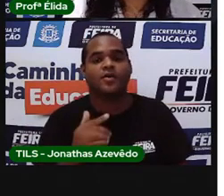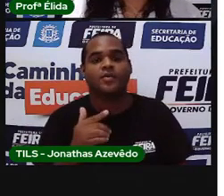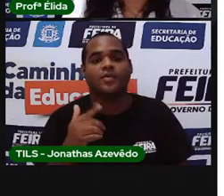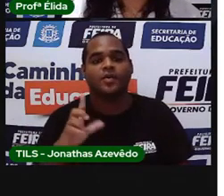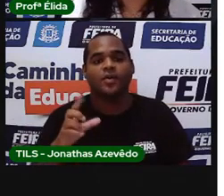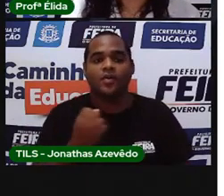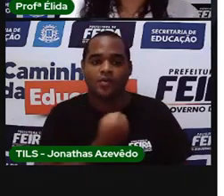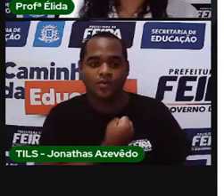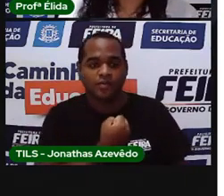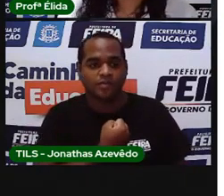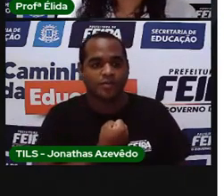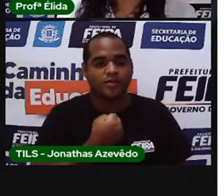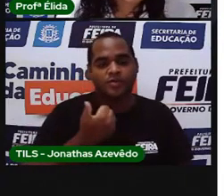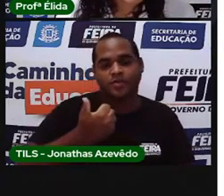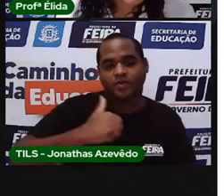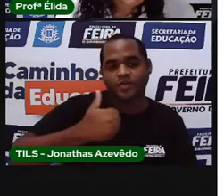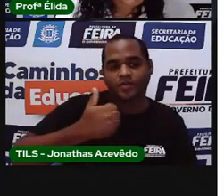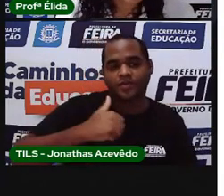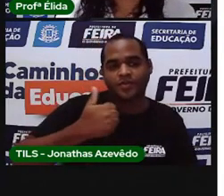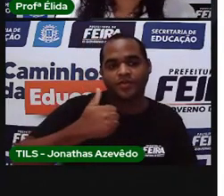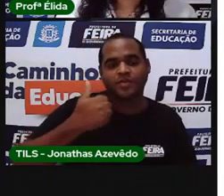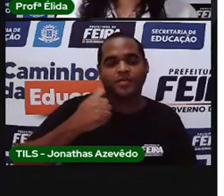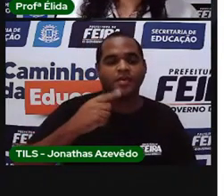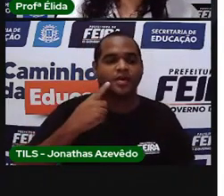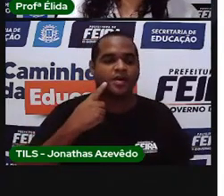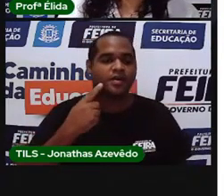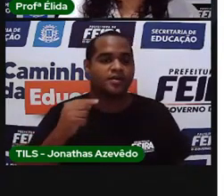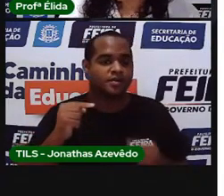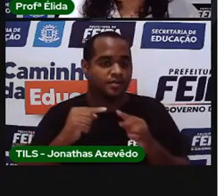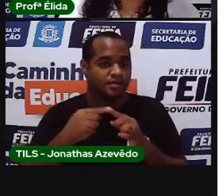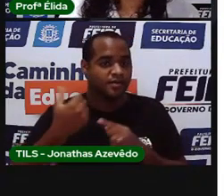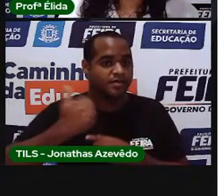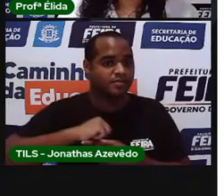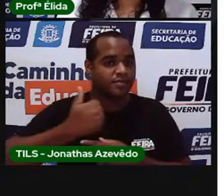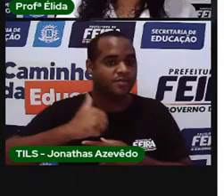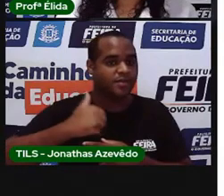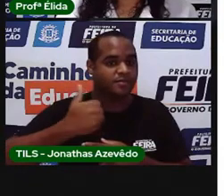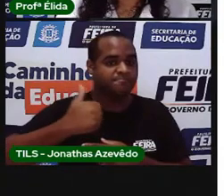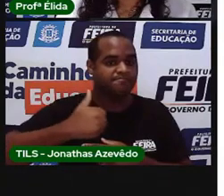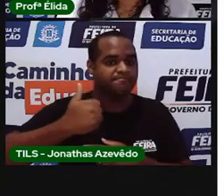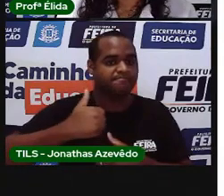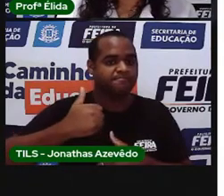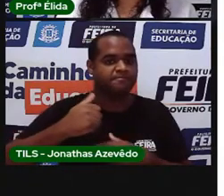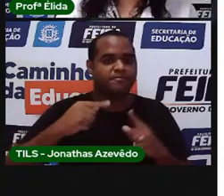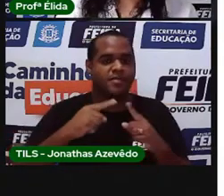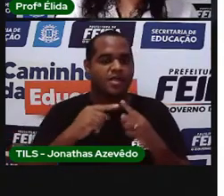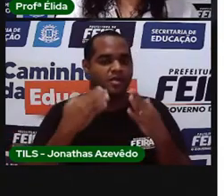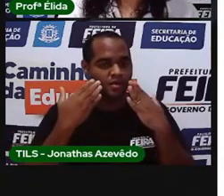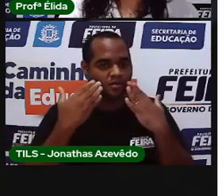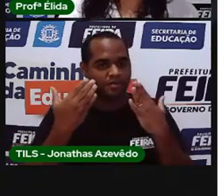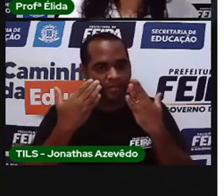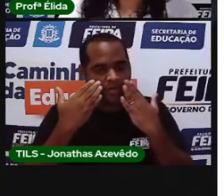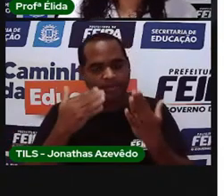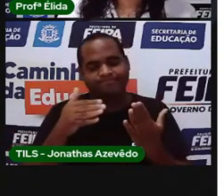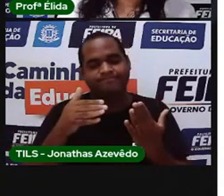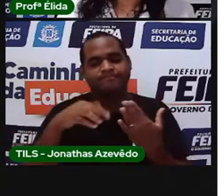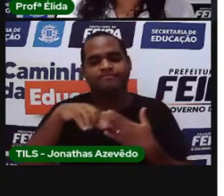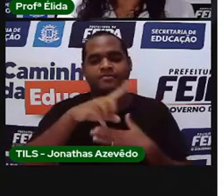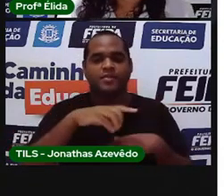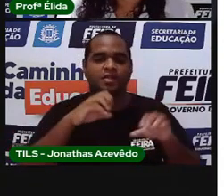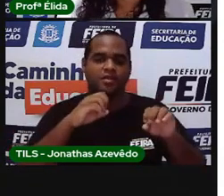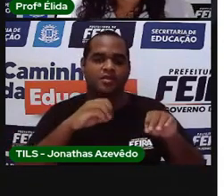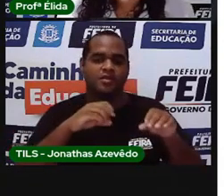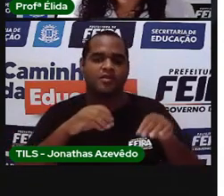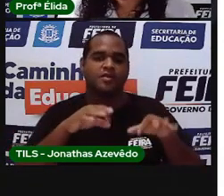ordinal, é décimo primeiro, porque nos mostra uma ordem